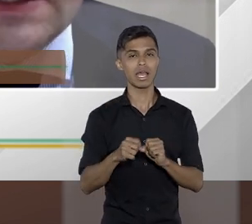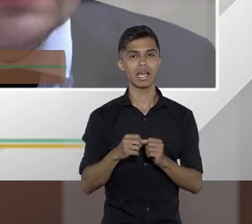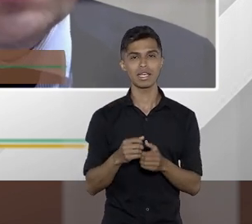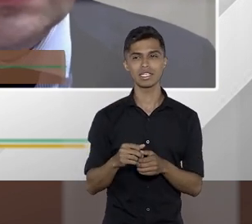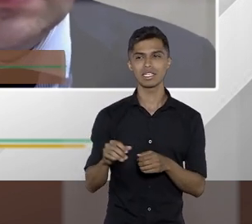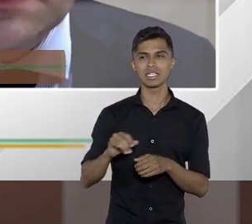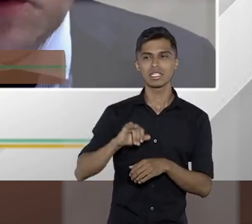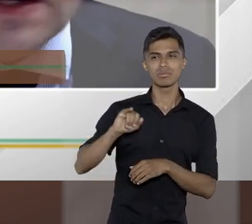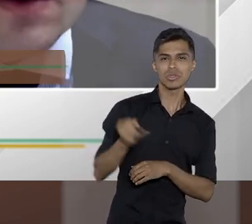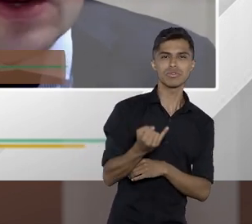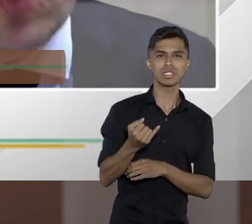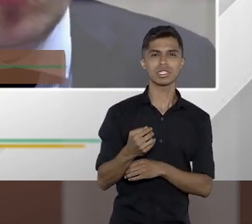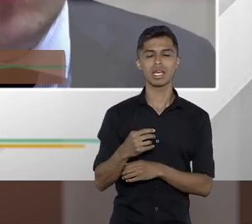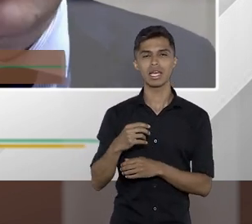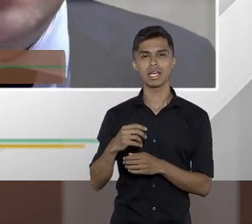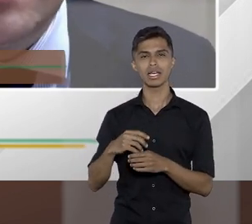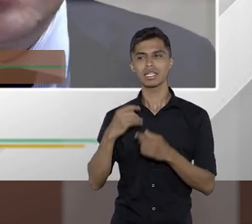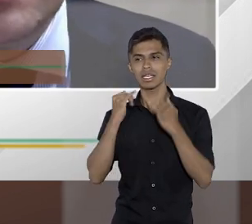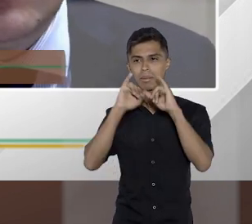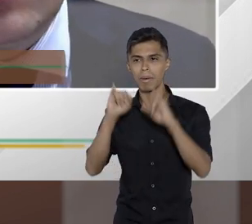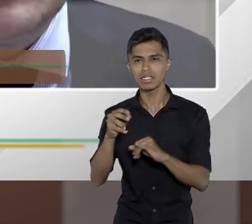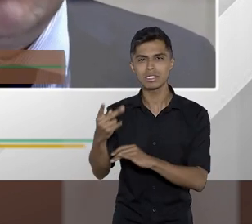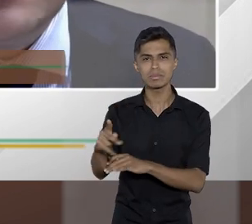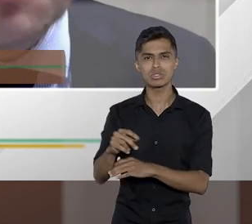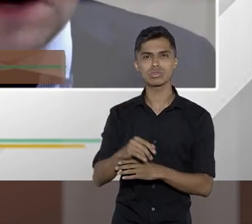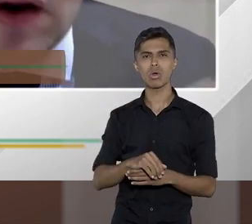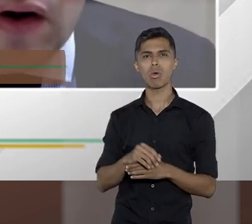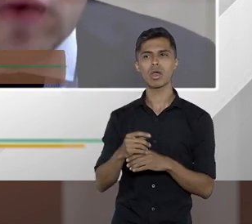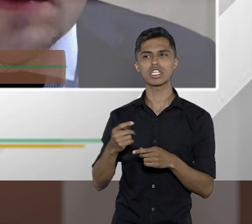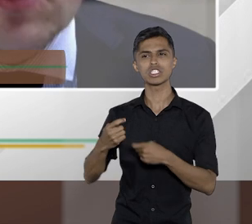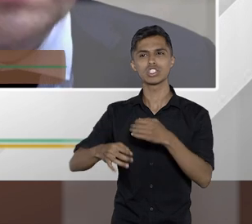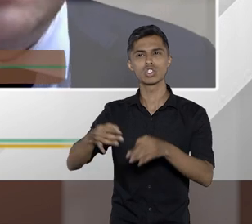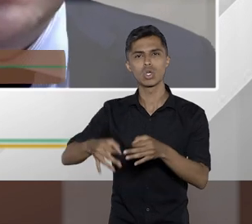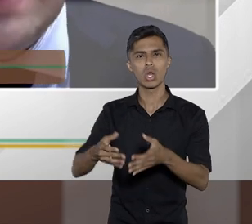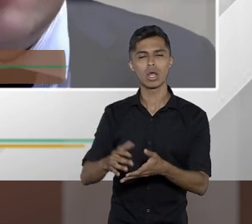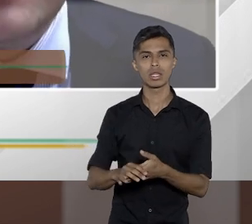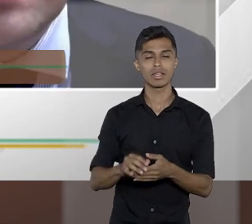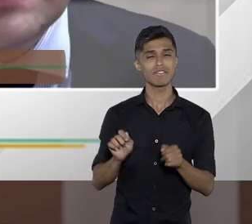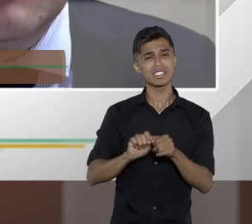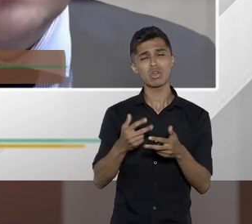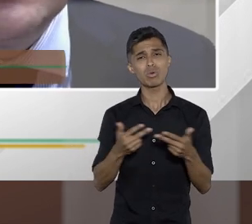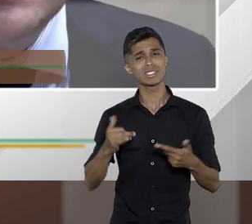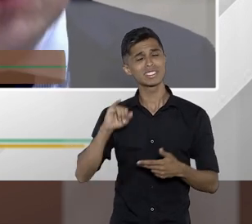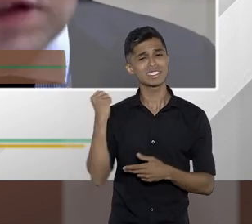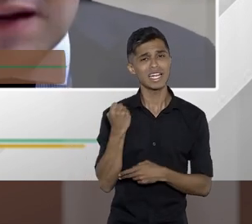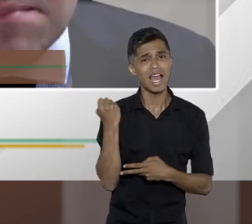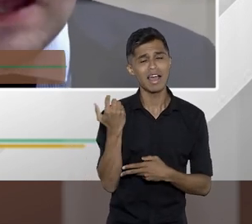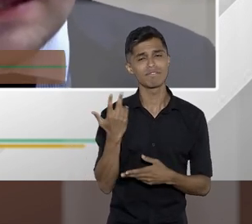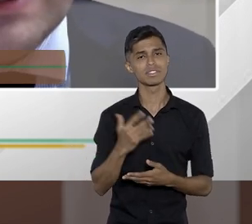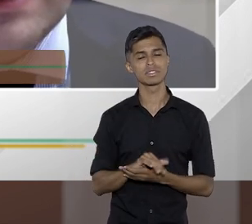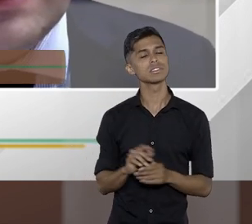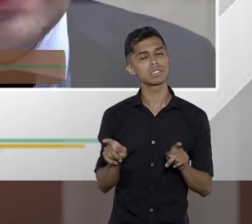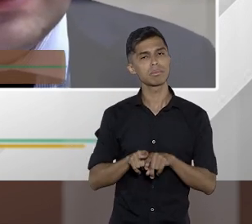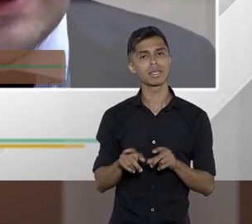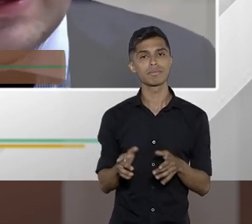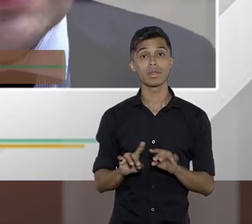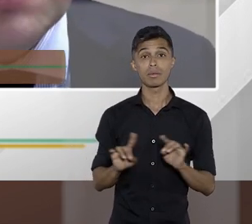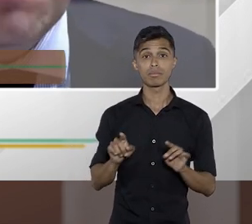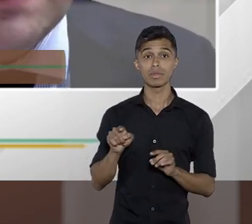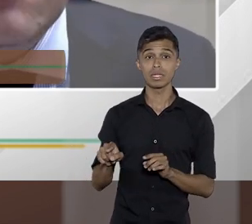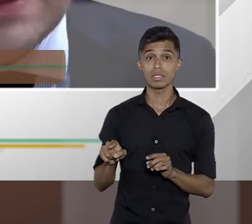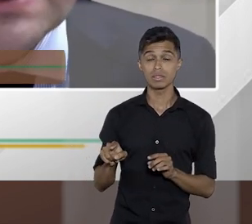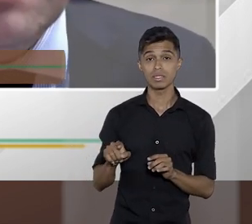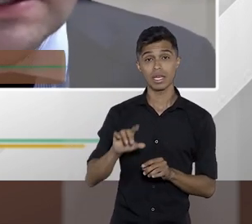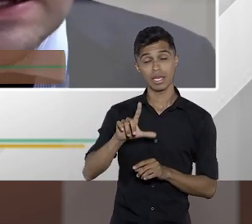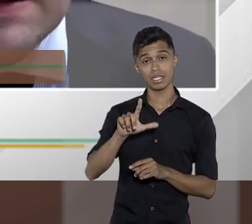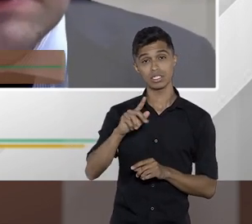exploração política, exploração econômica, ou até mesmo para alguma coisa mais grave, mas que isso também, a